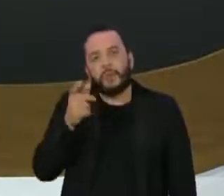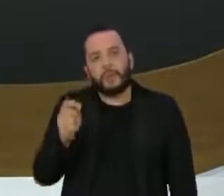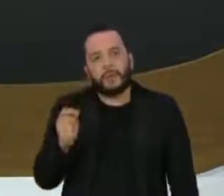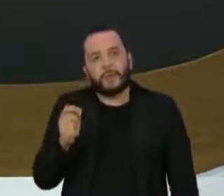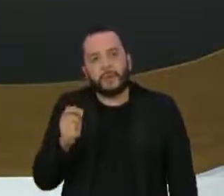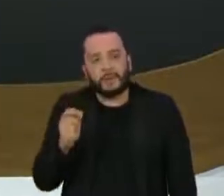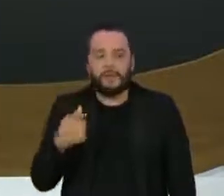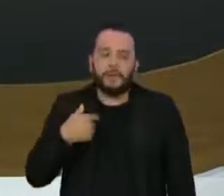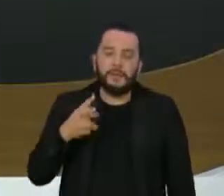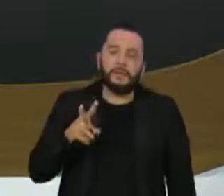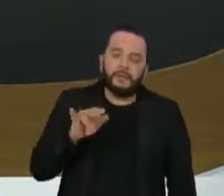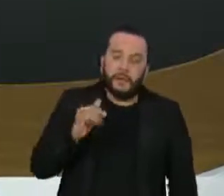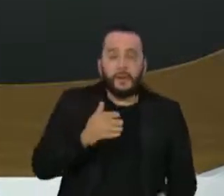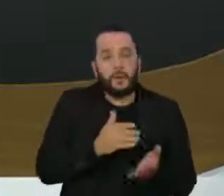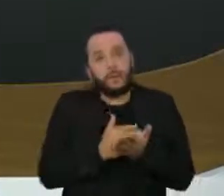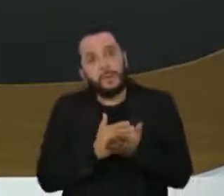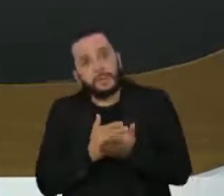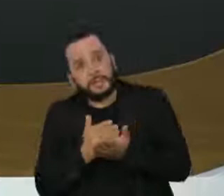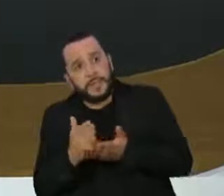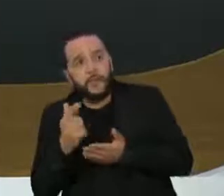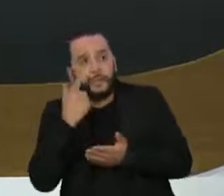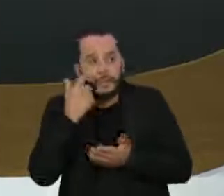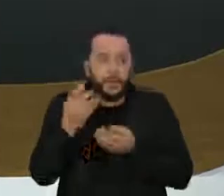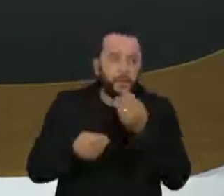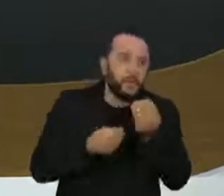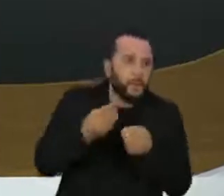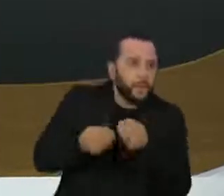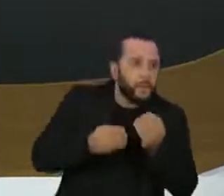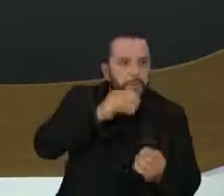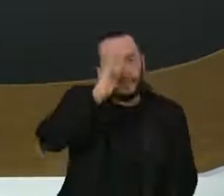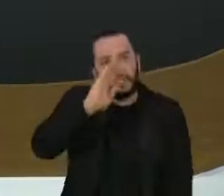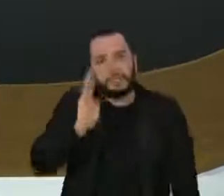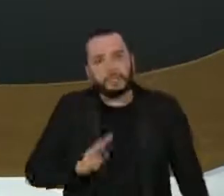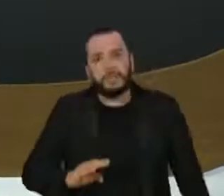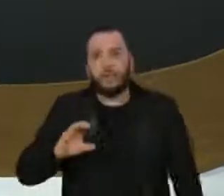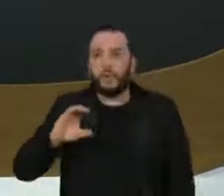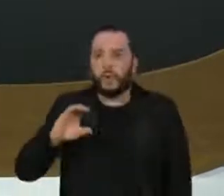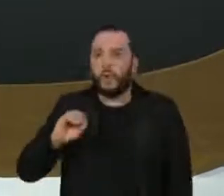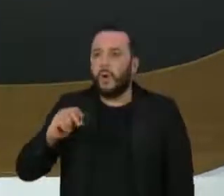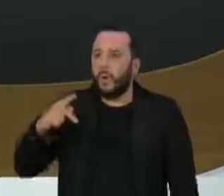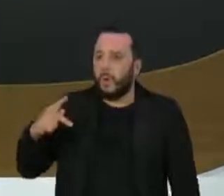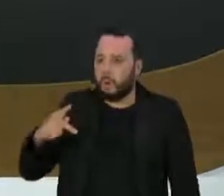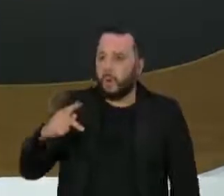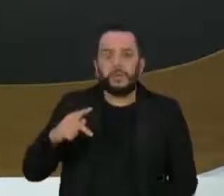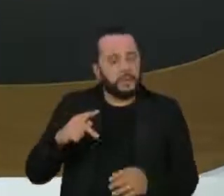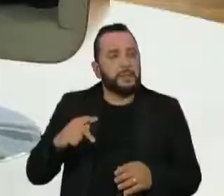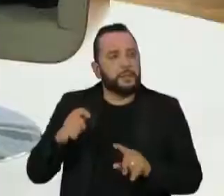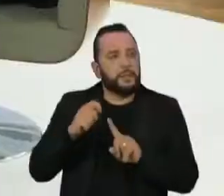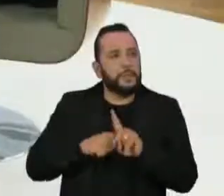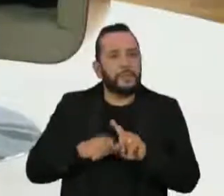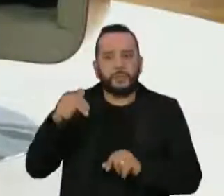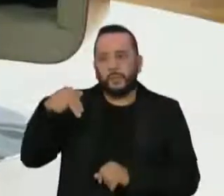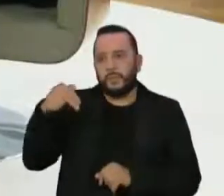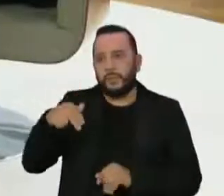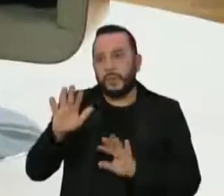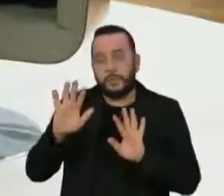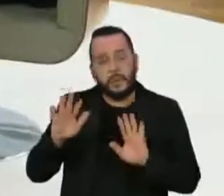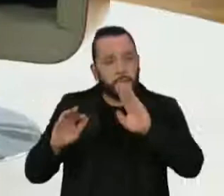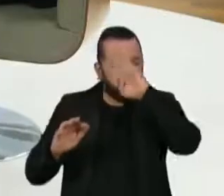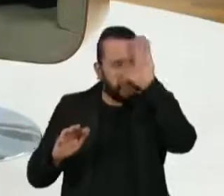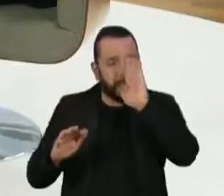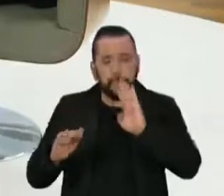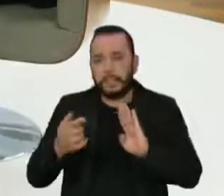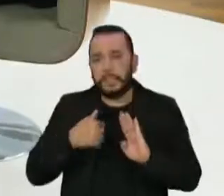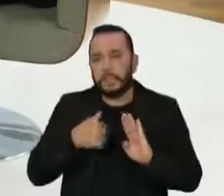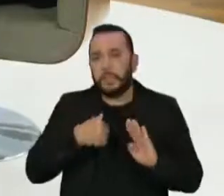ainda vai começar a ver como o Brasil vai para a COP, que é em novembro, que também não pode ser o vilão do Meio Ambiente. Parece ter